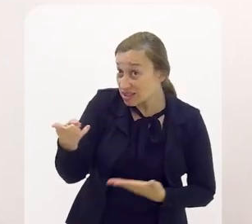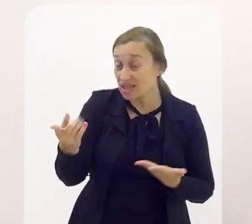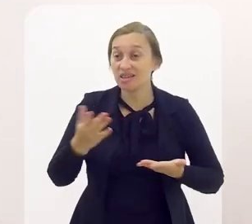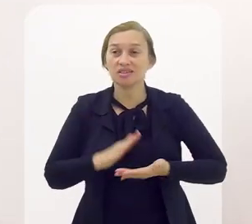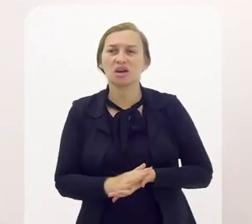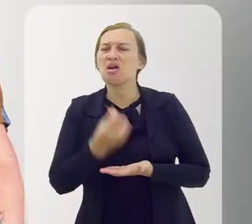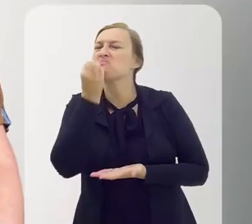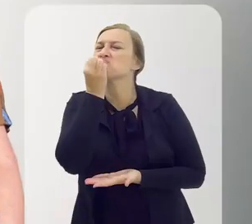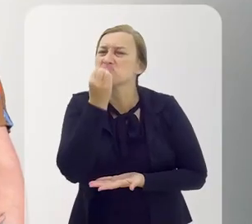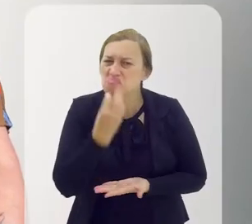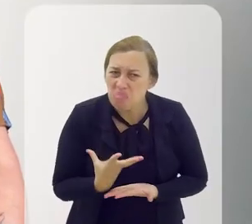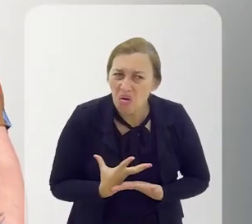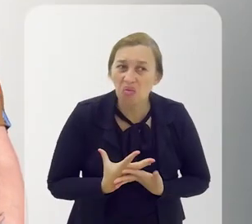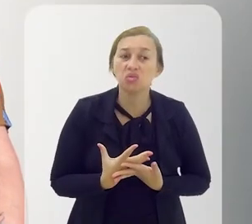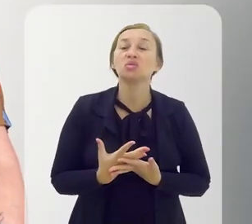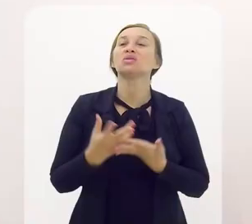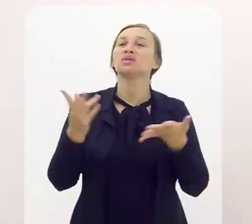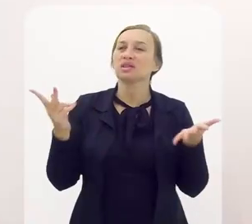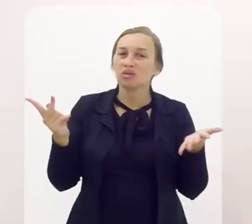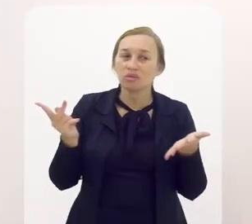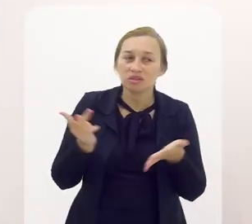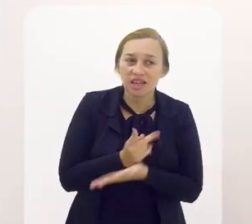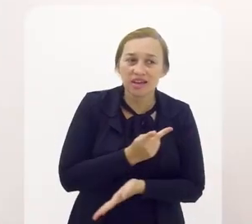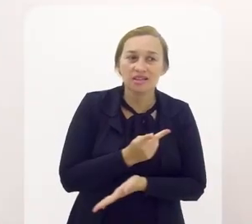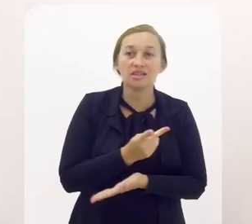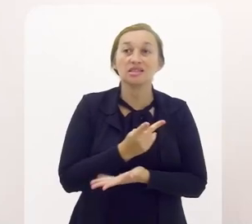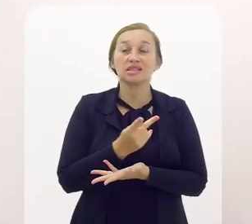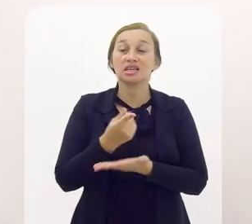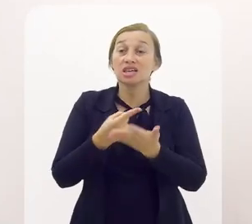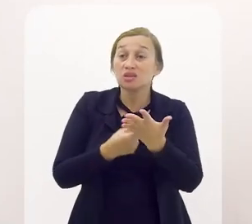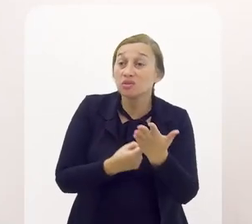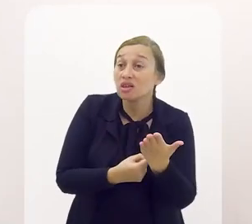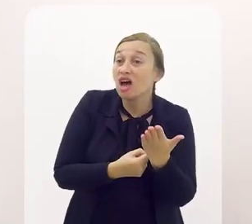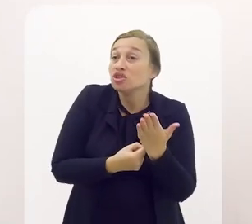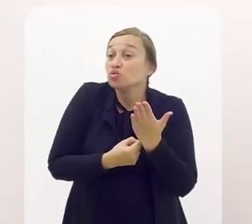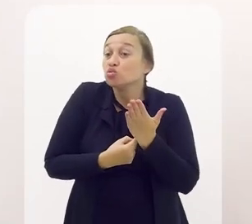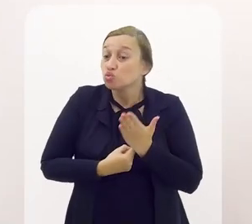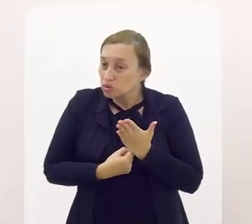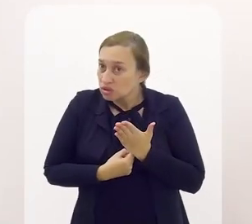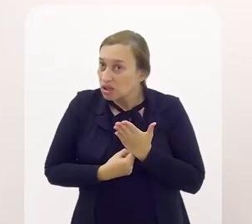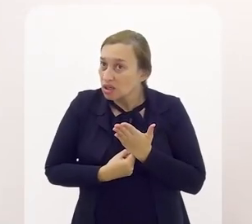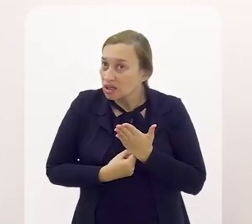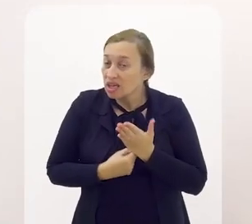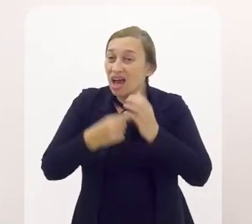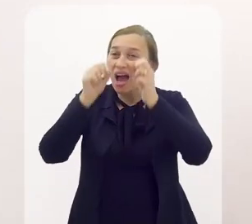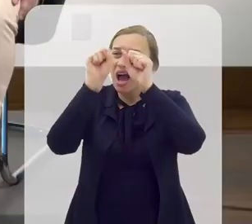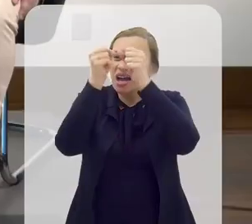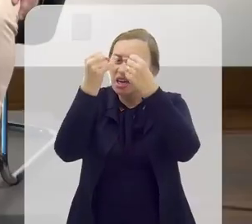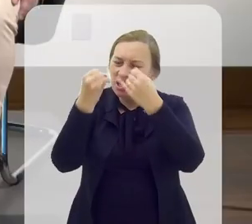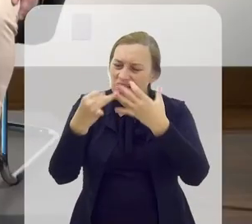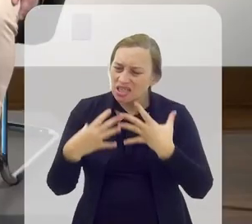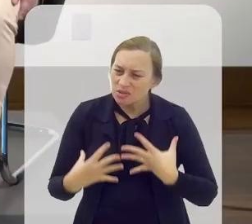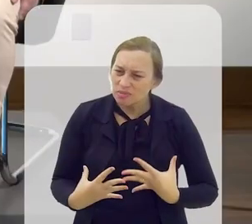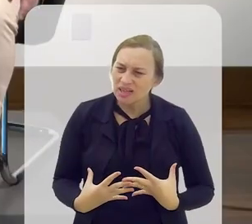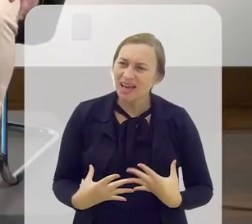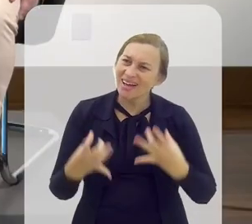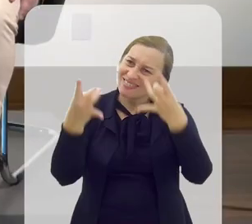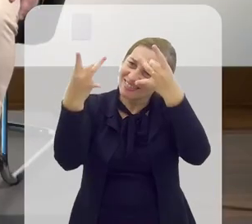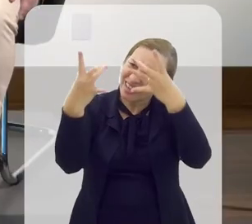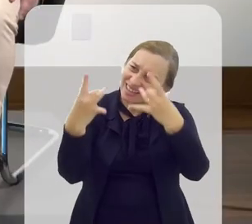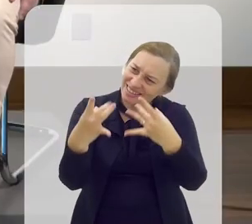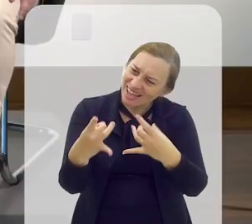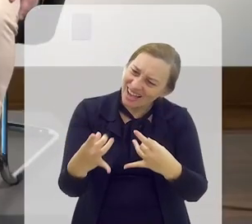vocês. Imagina, gente. muito bom quando acontece algo que nos ajuda a